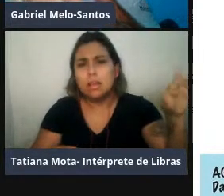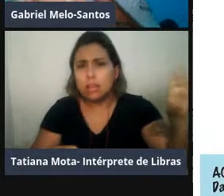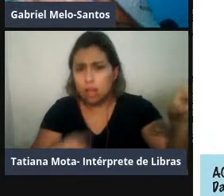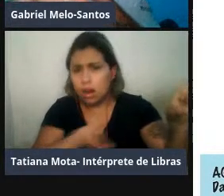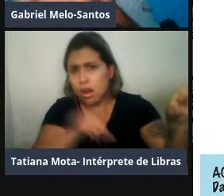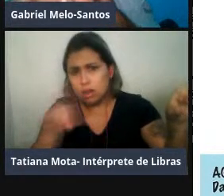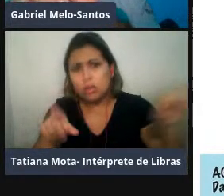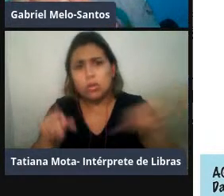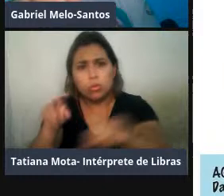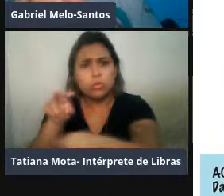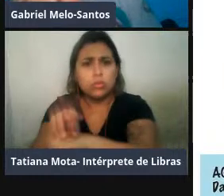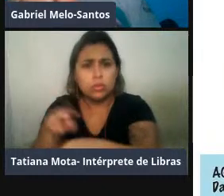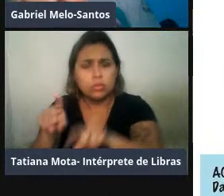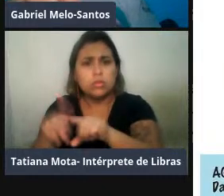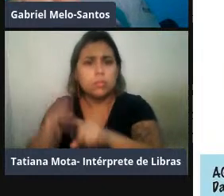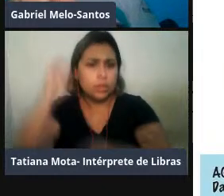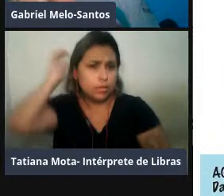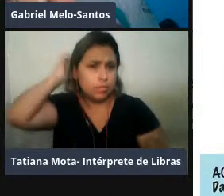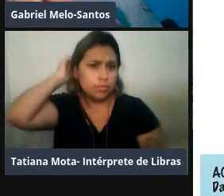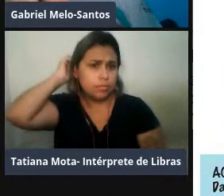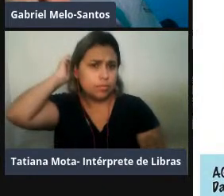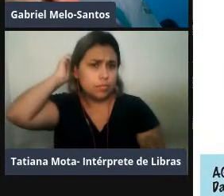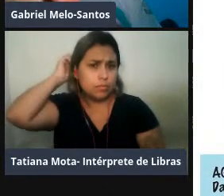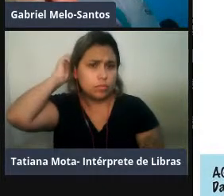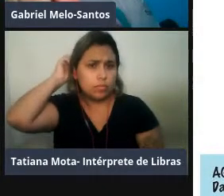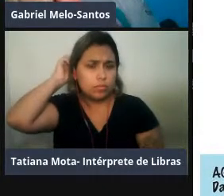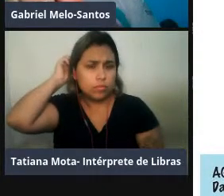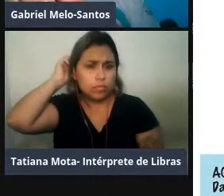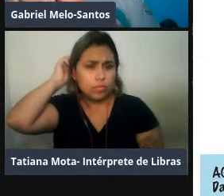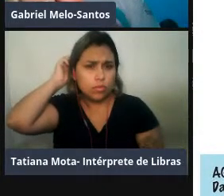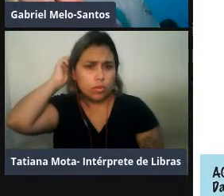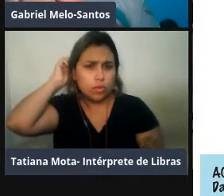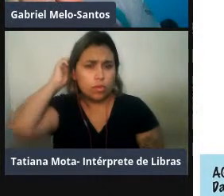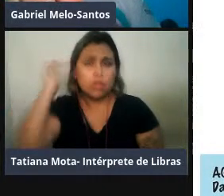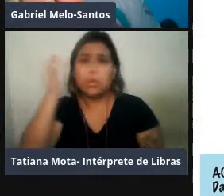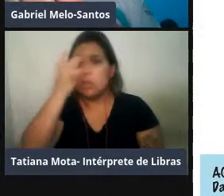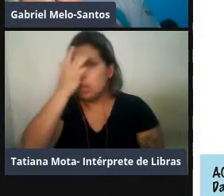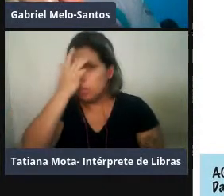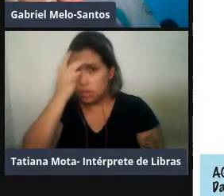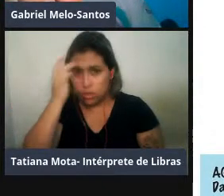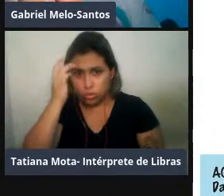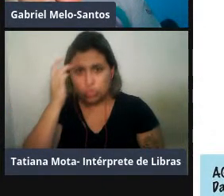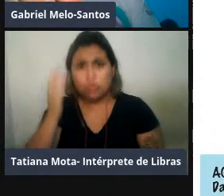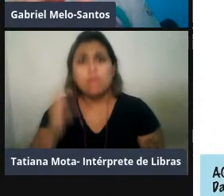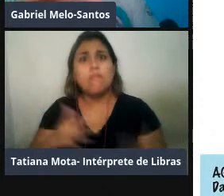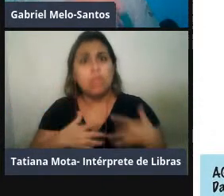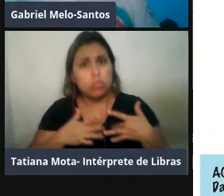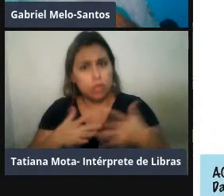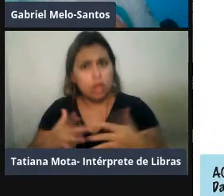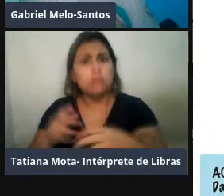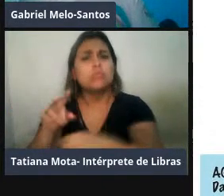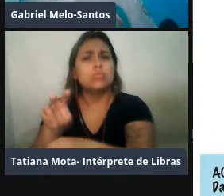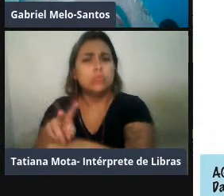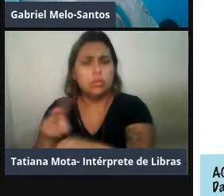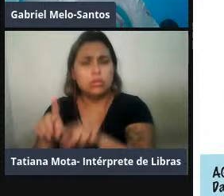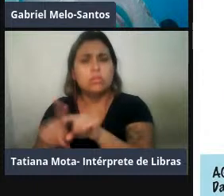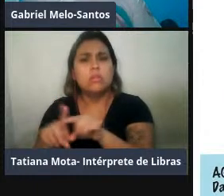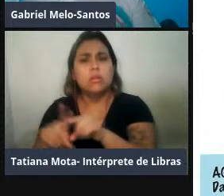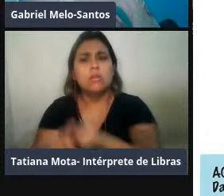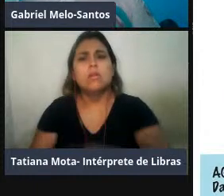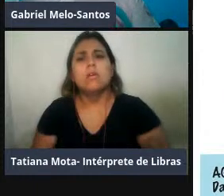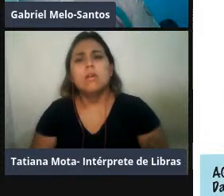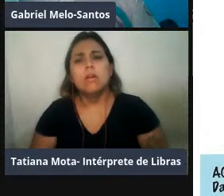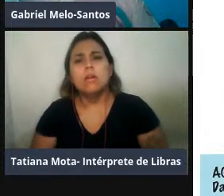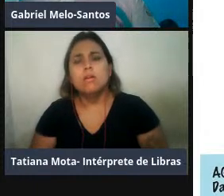guerreiros, pessoas voluntárias, a ex-secretária do meio ambiente que está lá e mais algumas